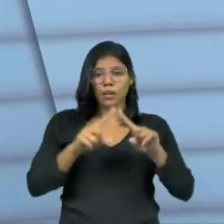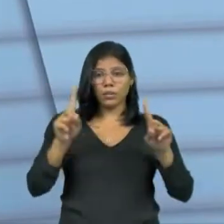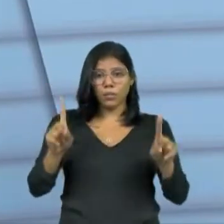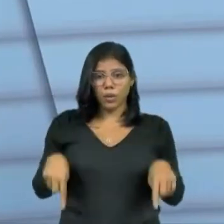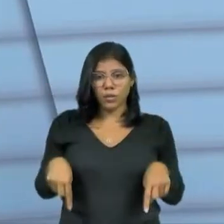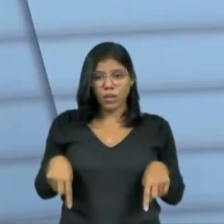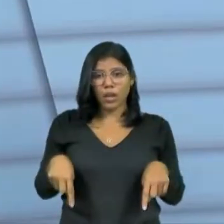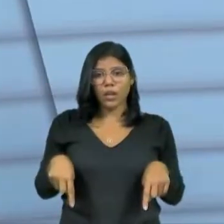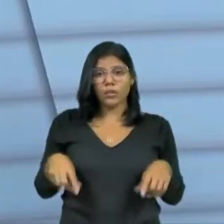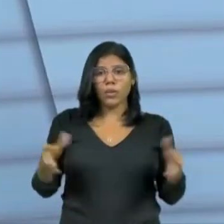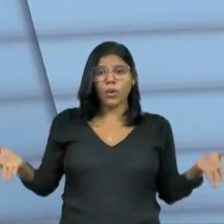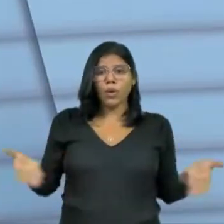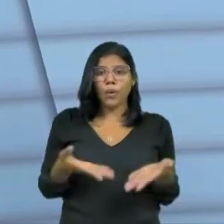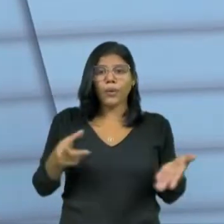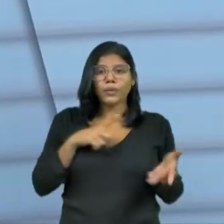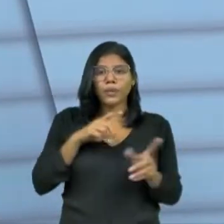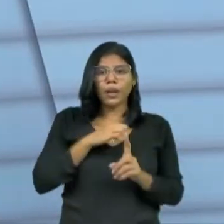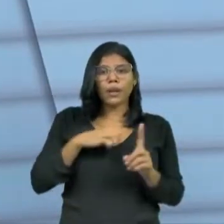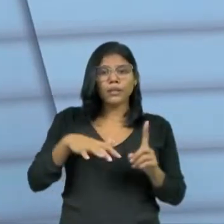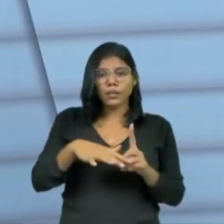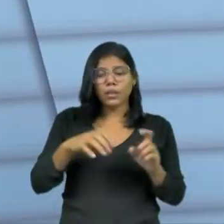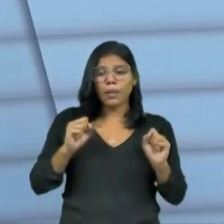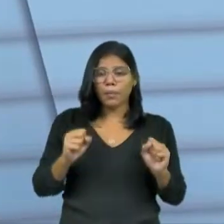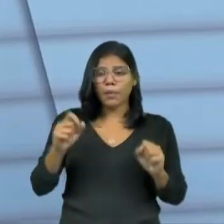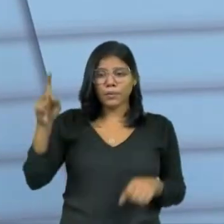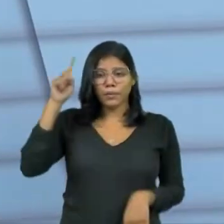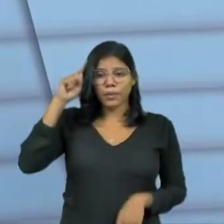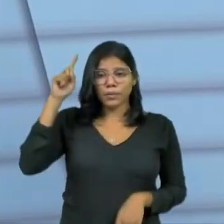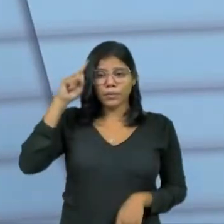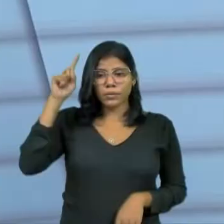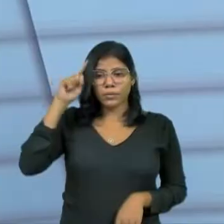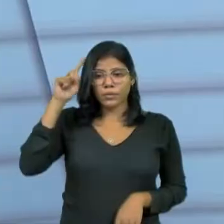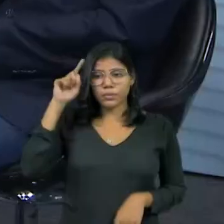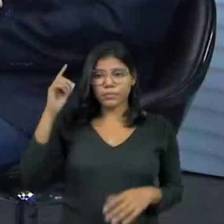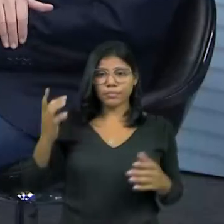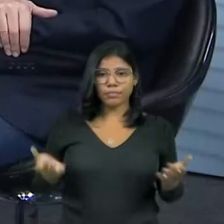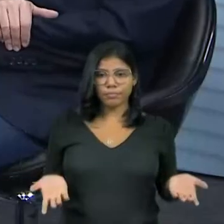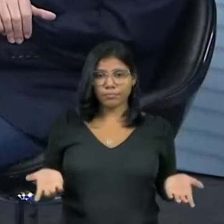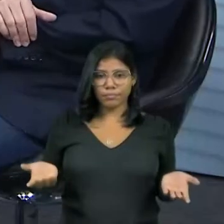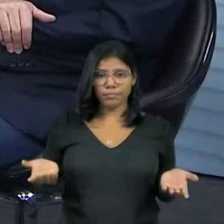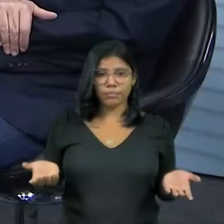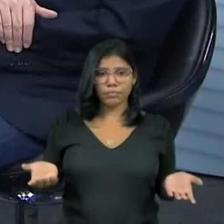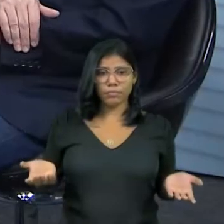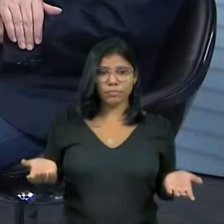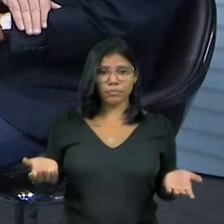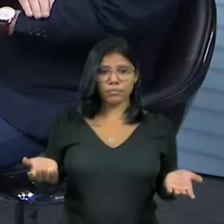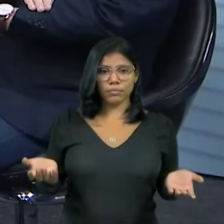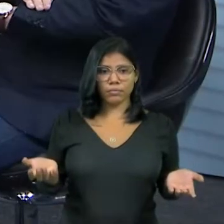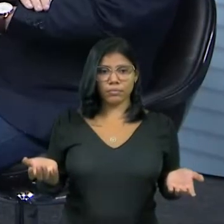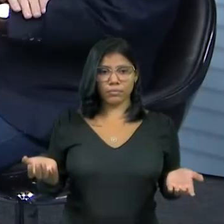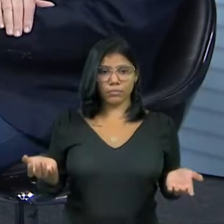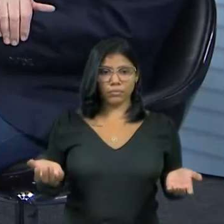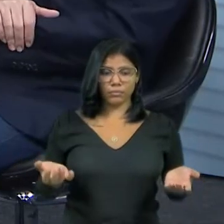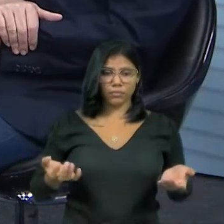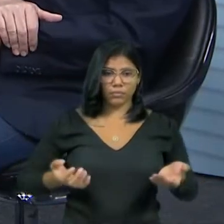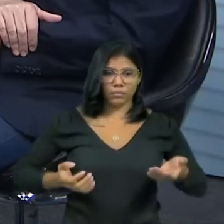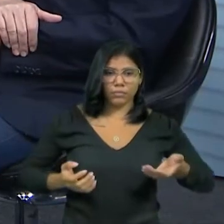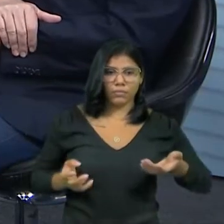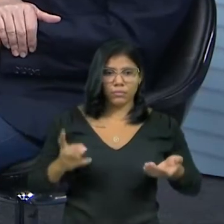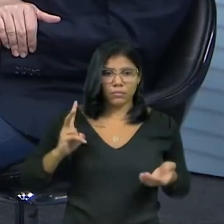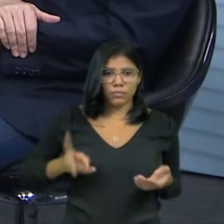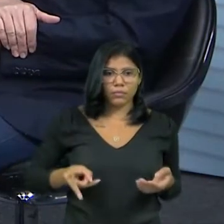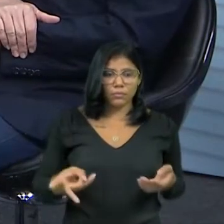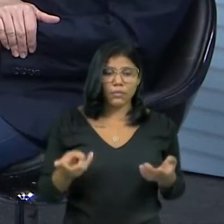programas. Hoje ele tem a rádio social, ele pode todo dia trazer um projeto. está na mão do celular, um programa, ele está dentro da casa. Passar a todo momento, sem